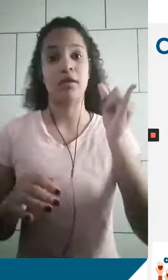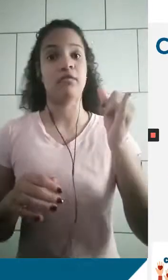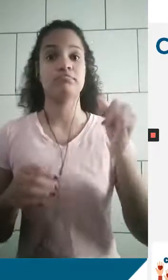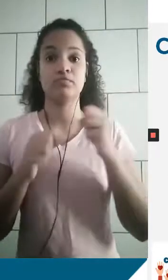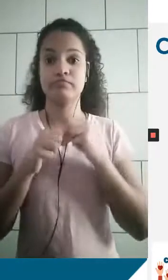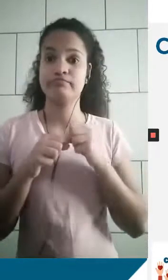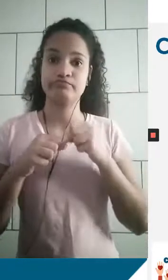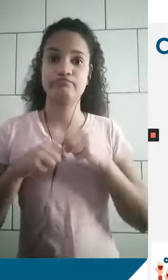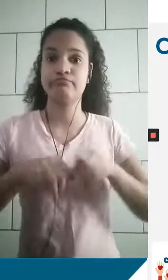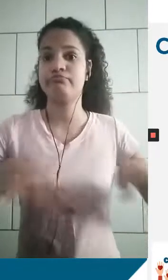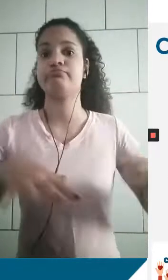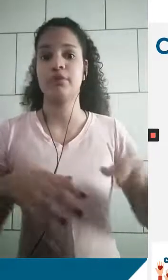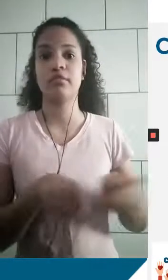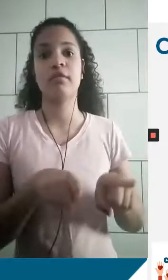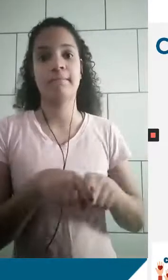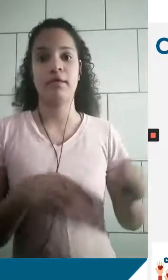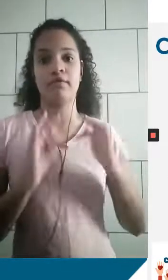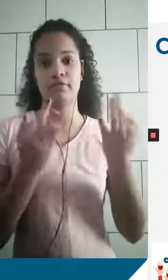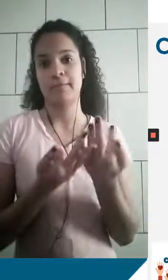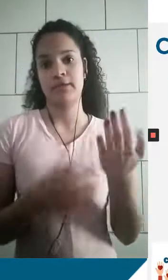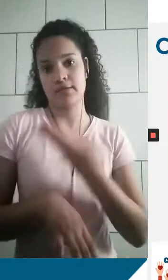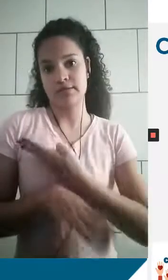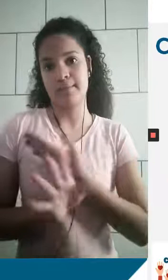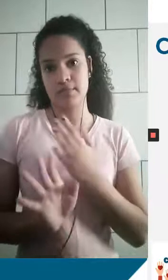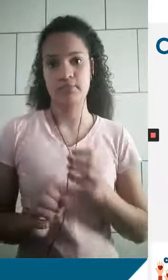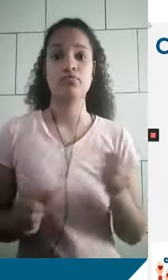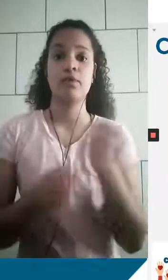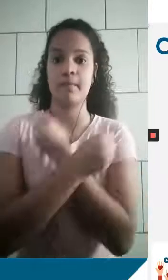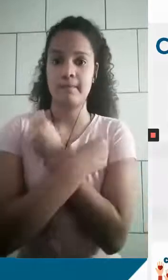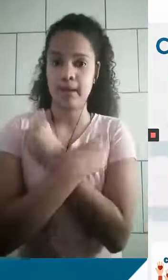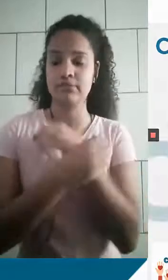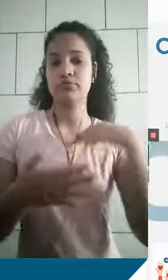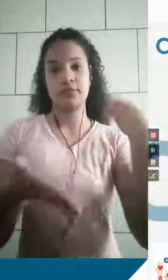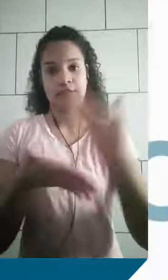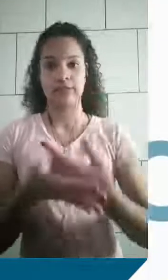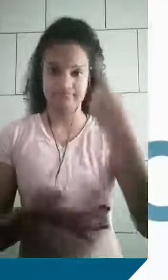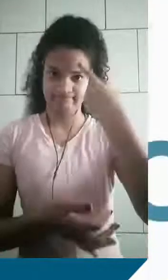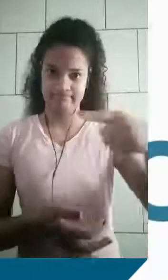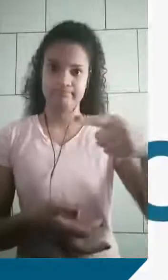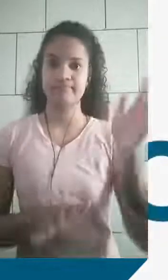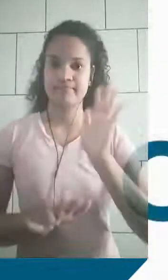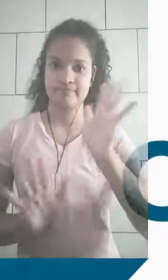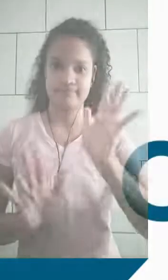próximos. Um abraço e até a próxima. abraço e até